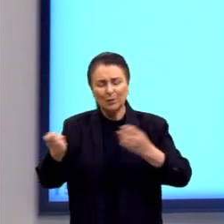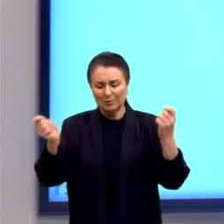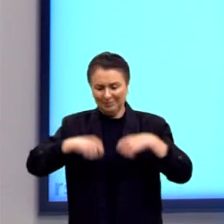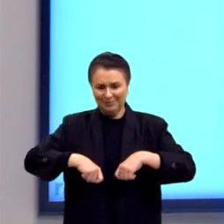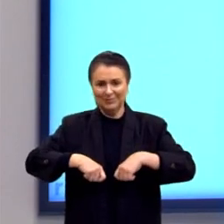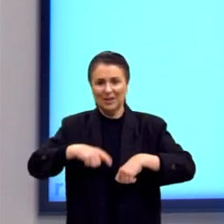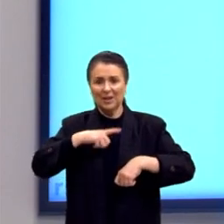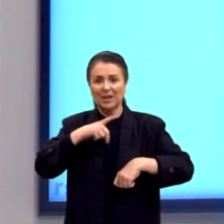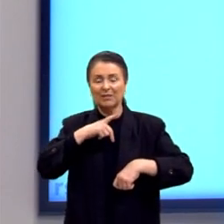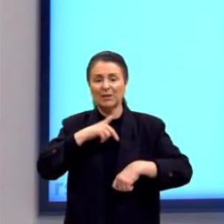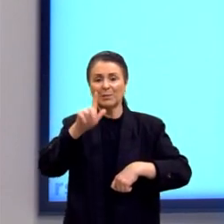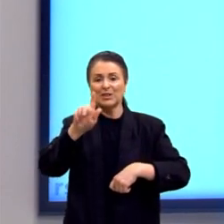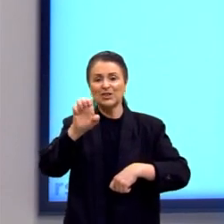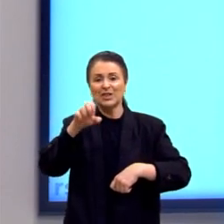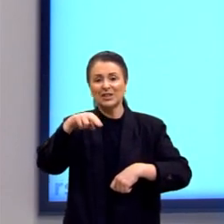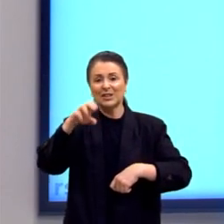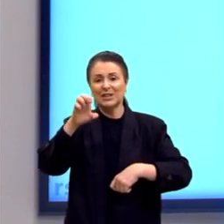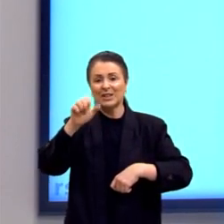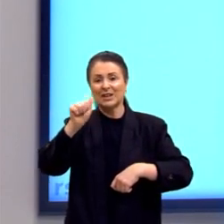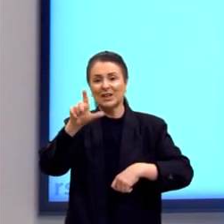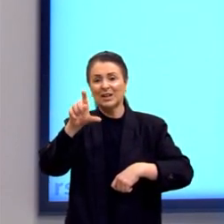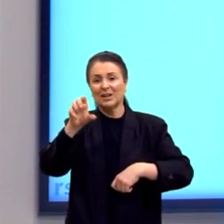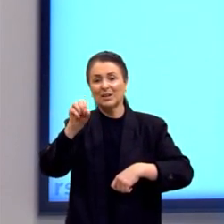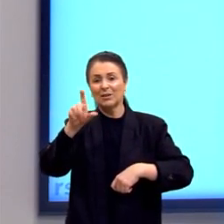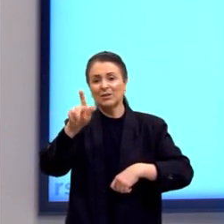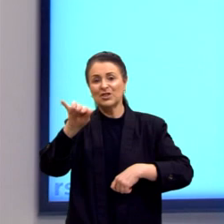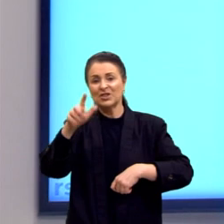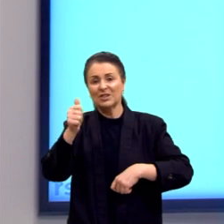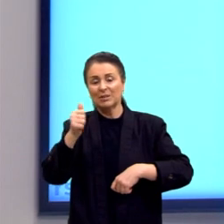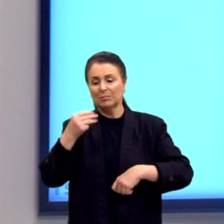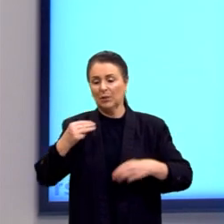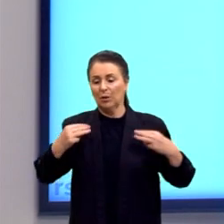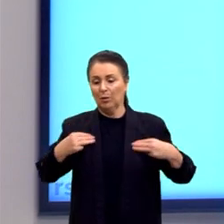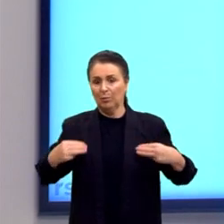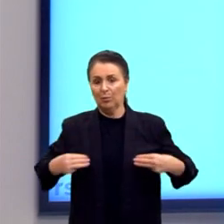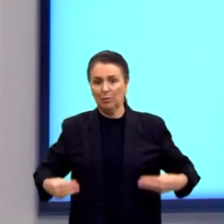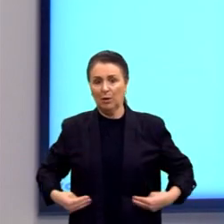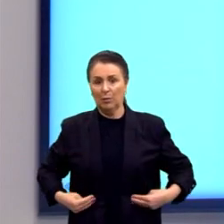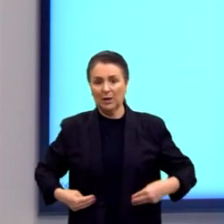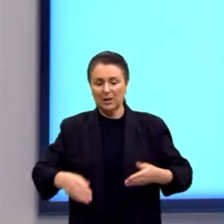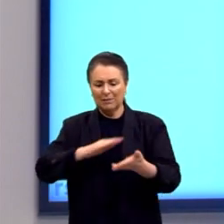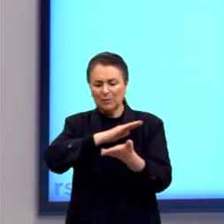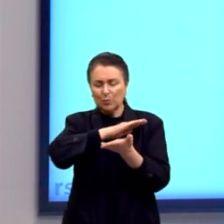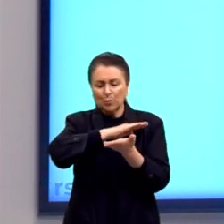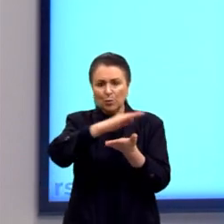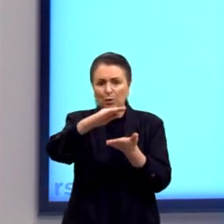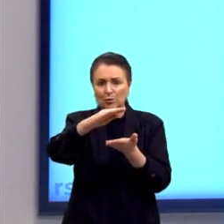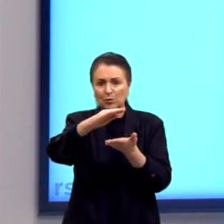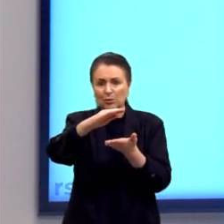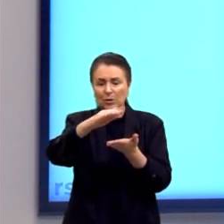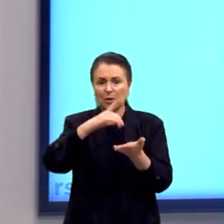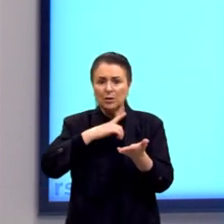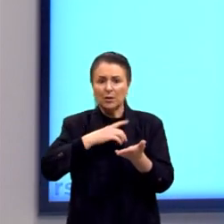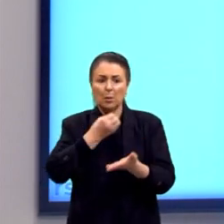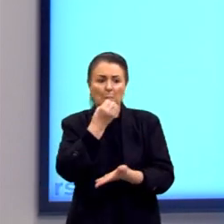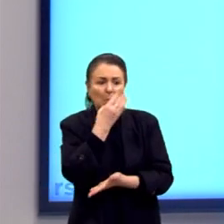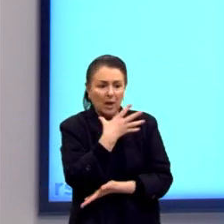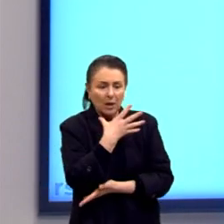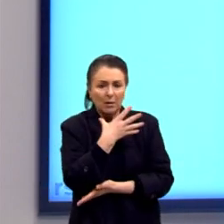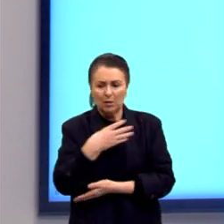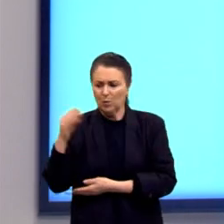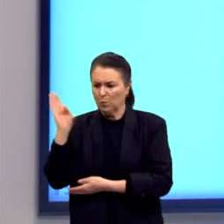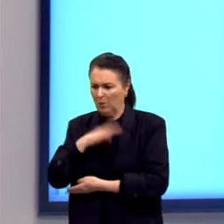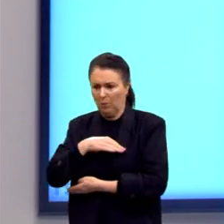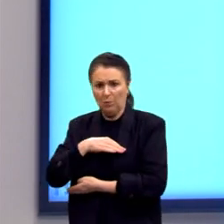genealogia da moral, ele faz como se fosse um corte num barranco, e ele descobre que não existe o bem ou o mal.